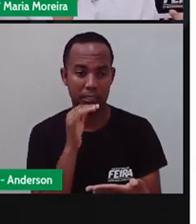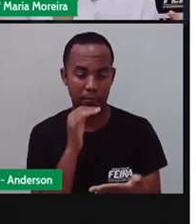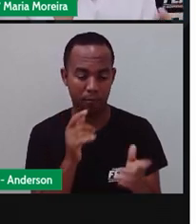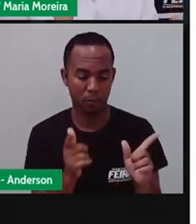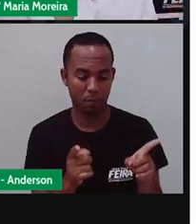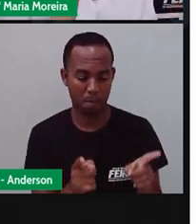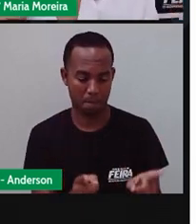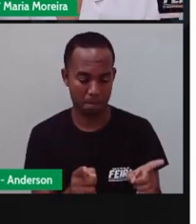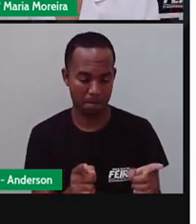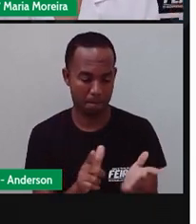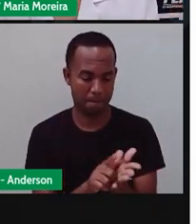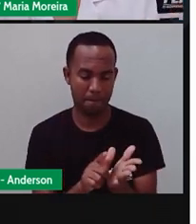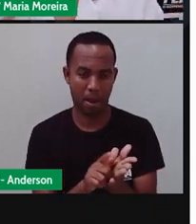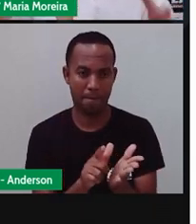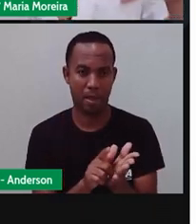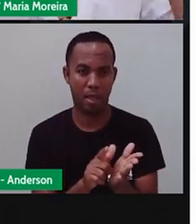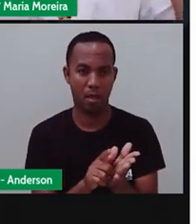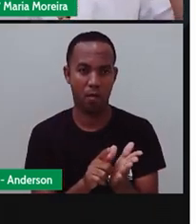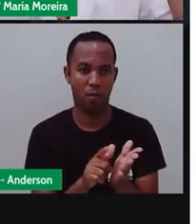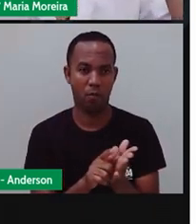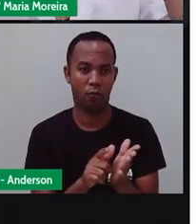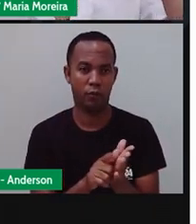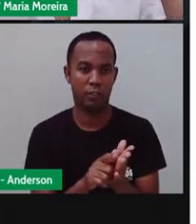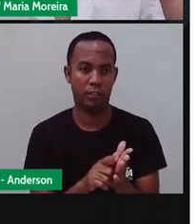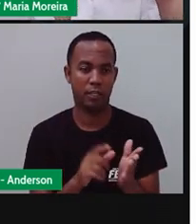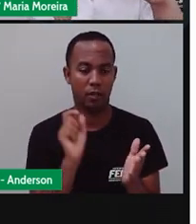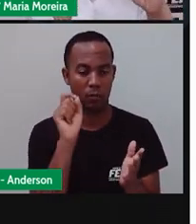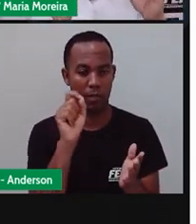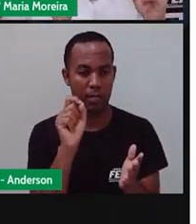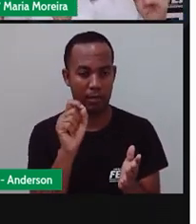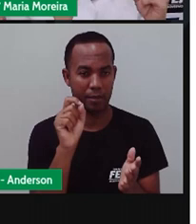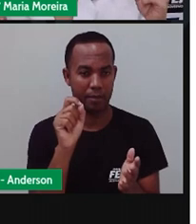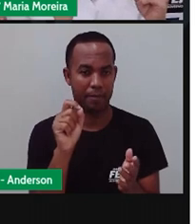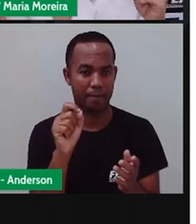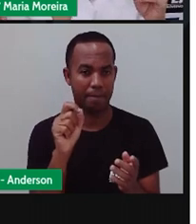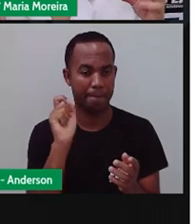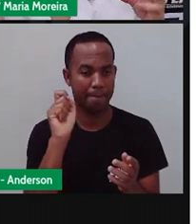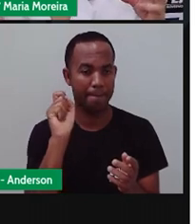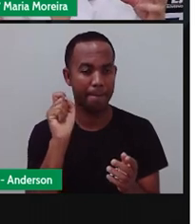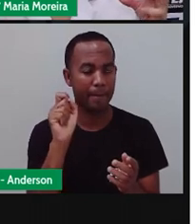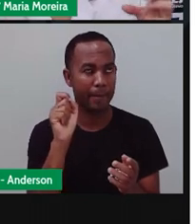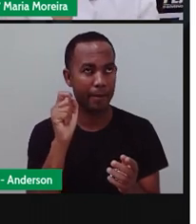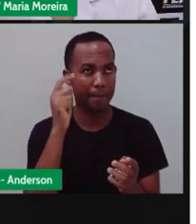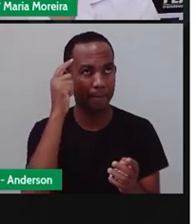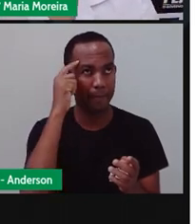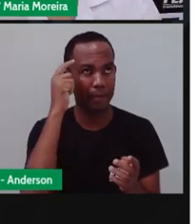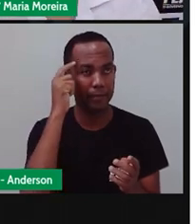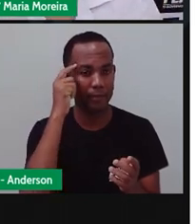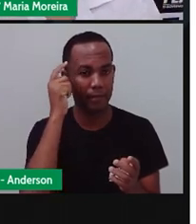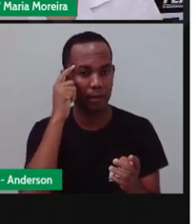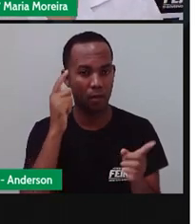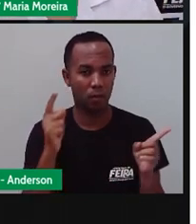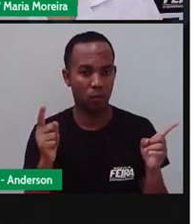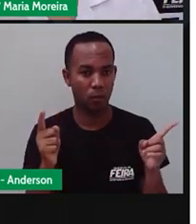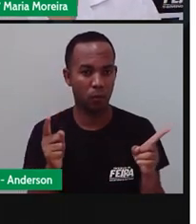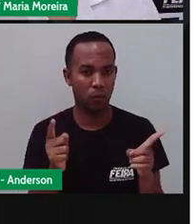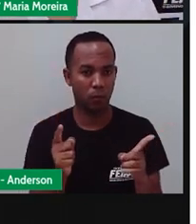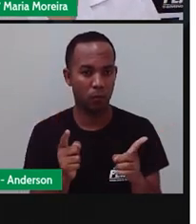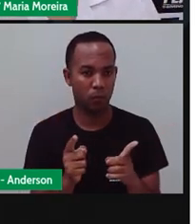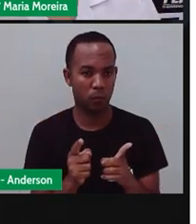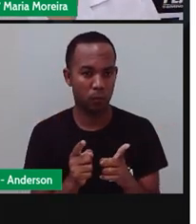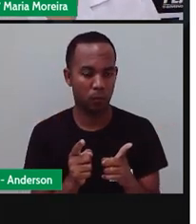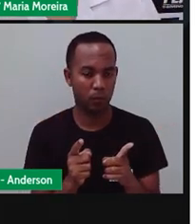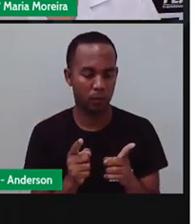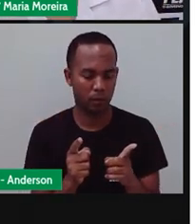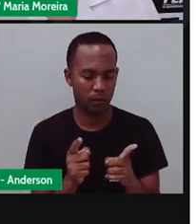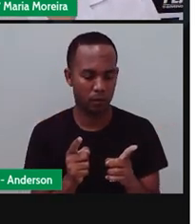papel. Então, eu preciso o quê? Diminuir o meu desenho. É isso que acontece com o mapa, né? A gente tem essa